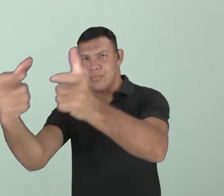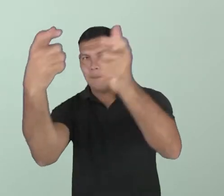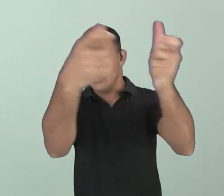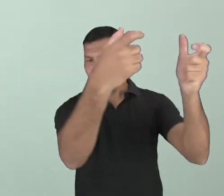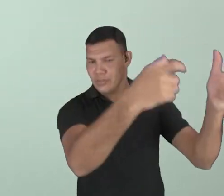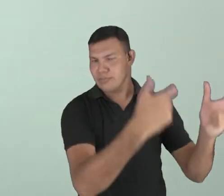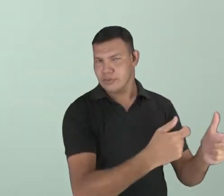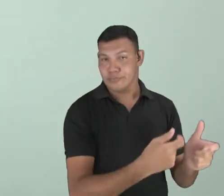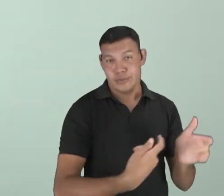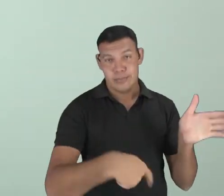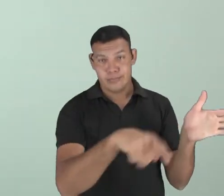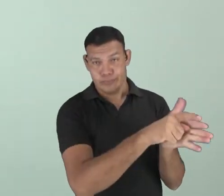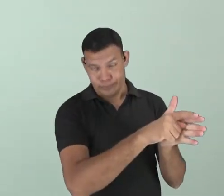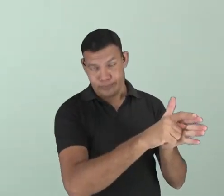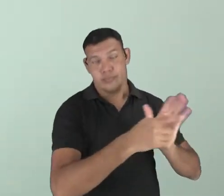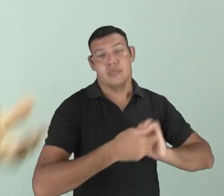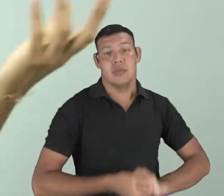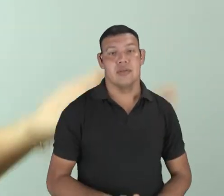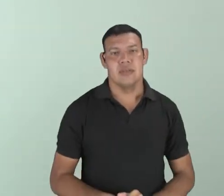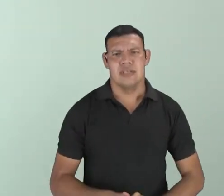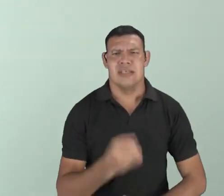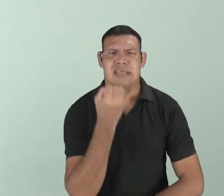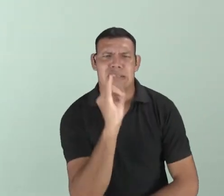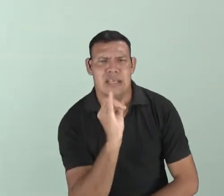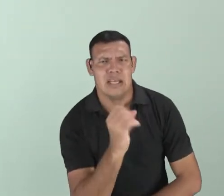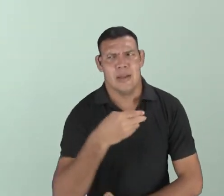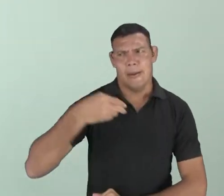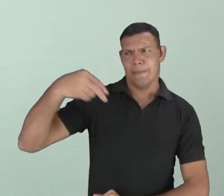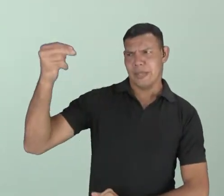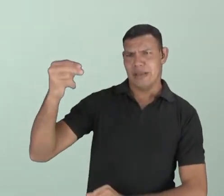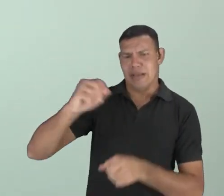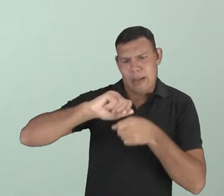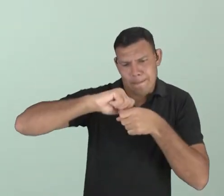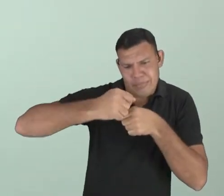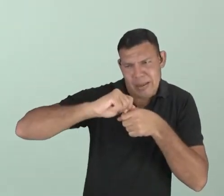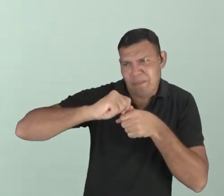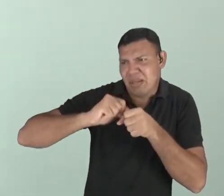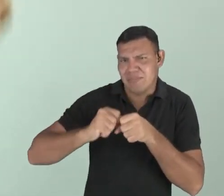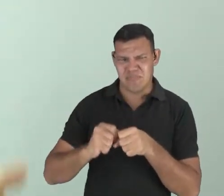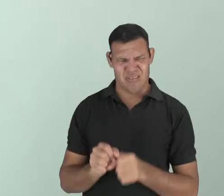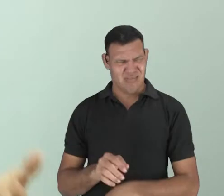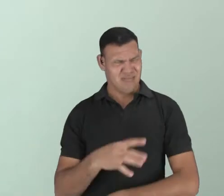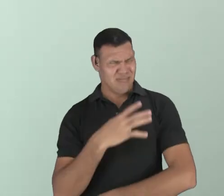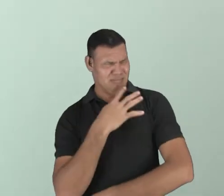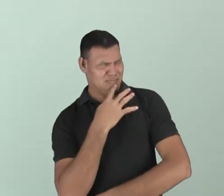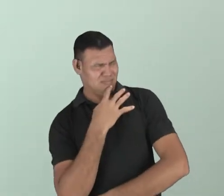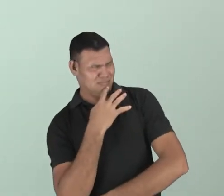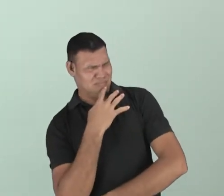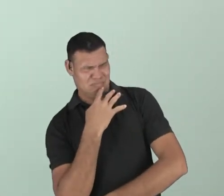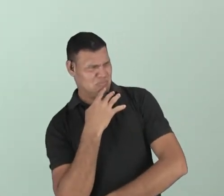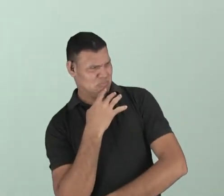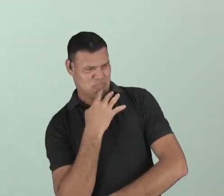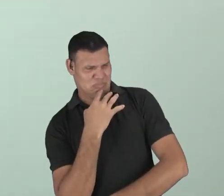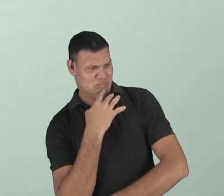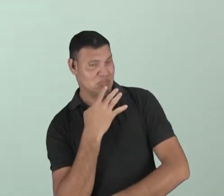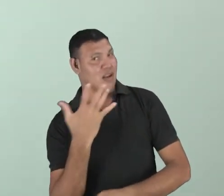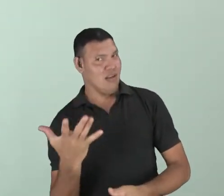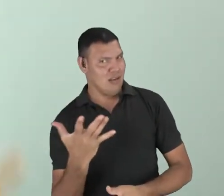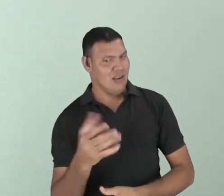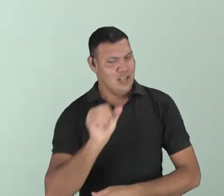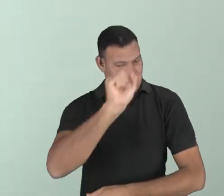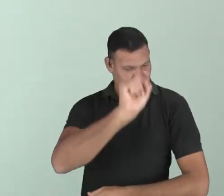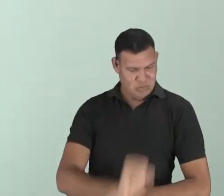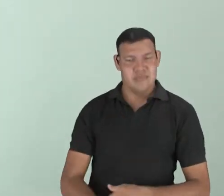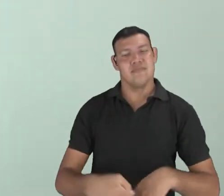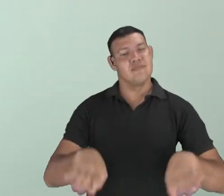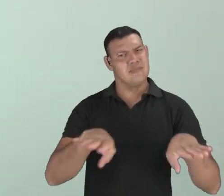Talvez você chegue no Nordeste, fale tangerina, eles não vão reconhecer. Mas talvez eles reconheçam como mexerica. Chegar no Sul e